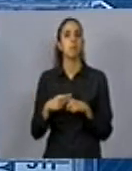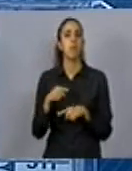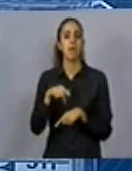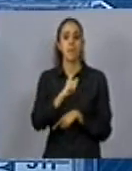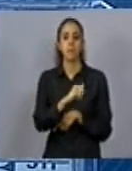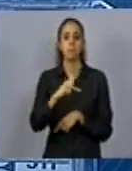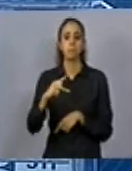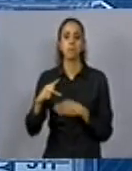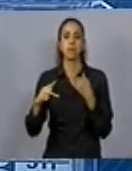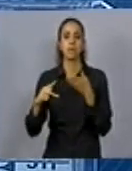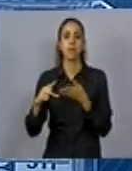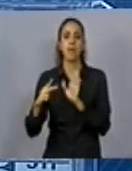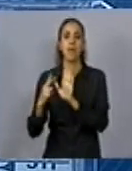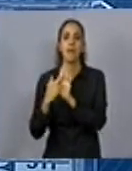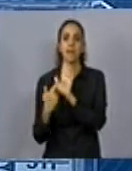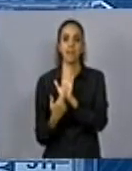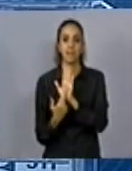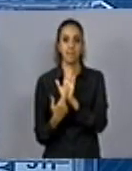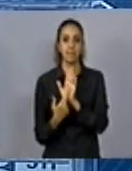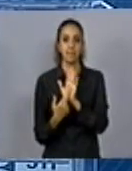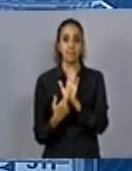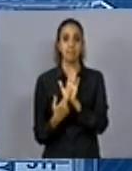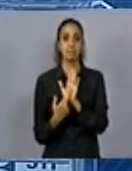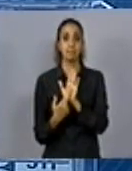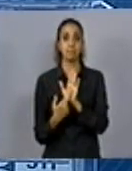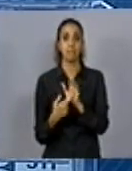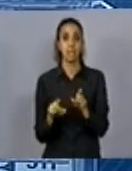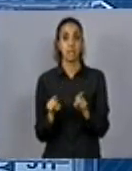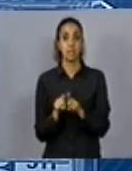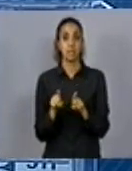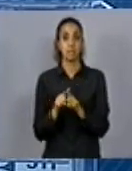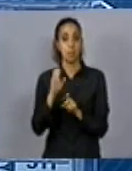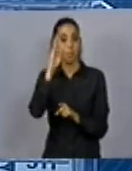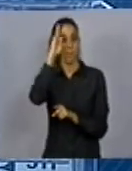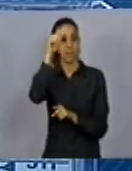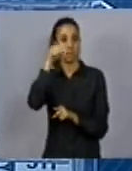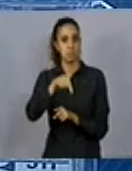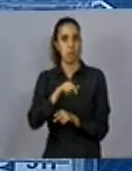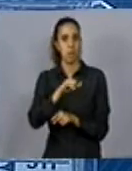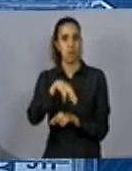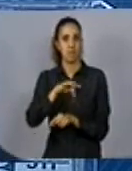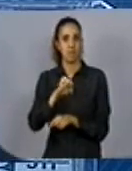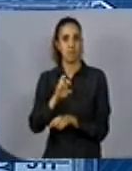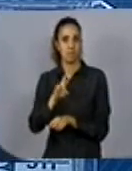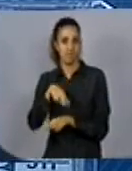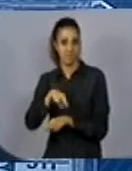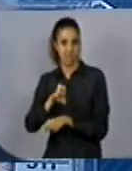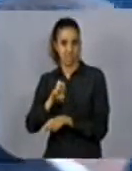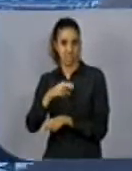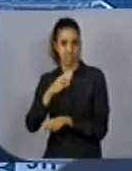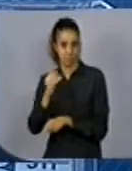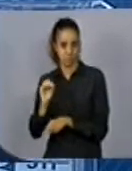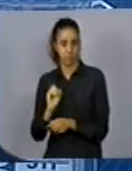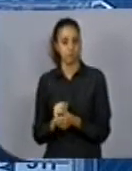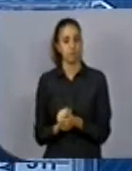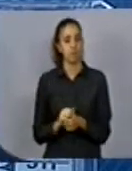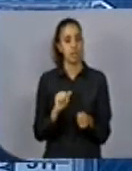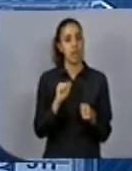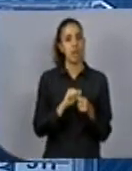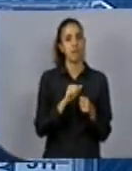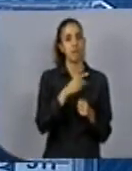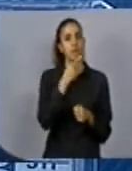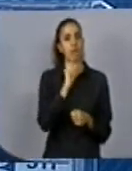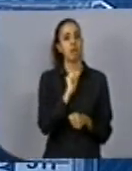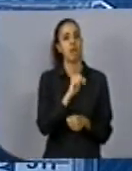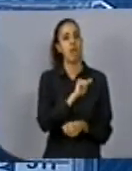tratada como regra a ser objeto de uma intervenção? Então, se falar em arruamentos e parcelamento de